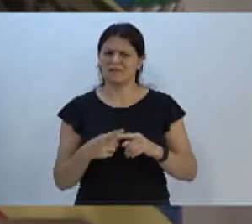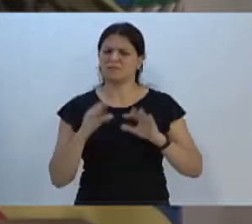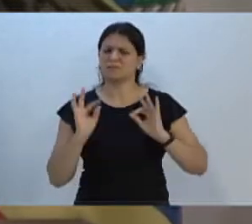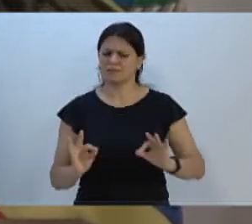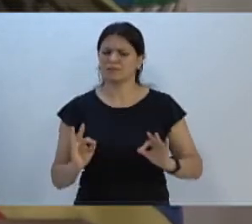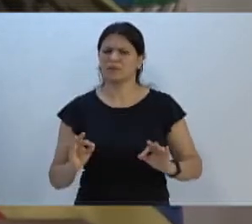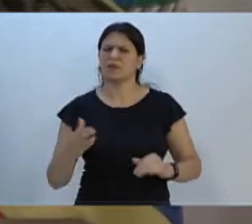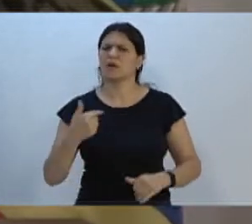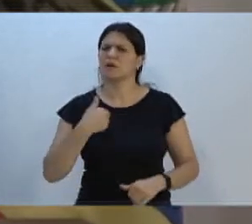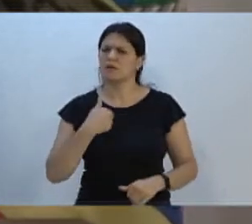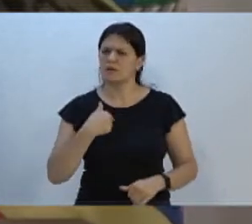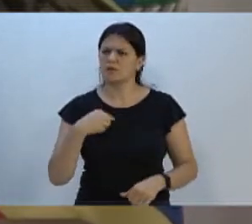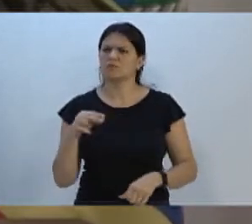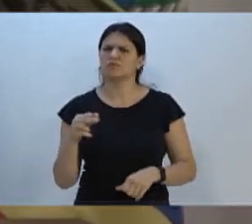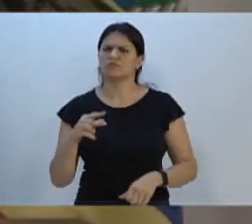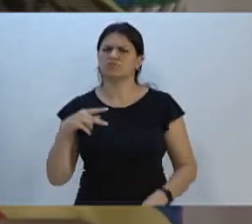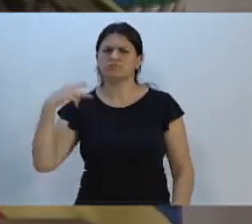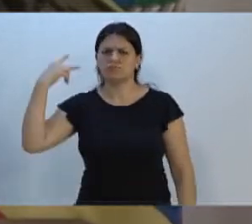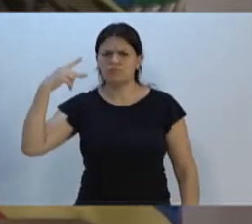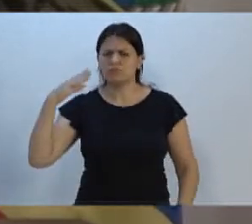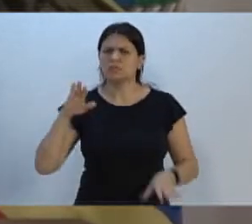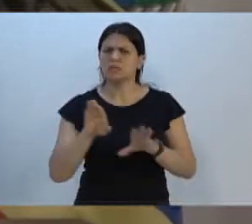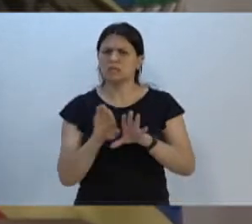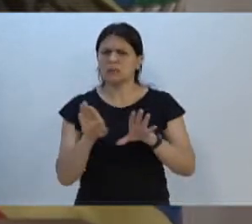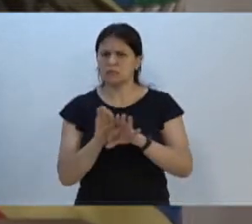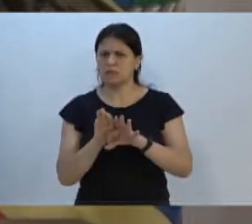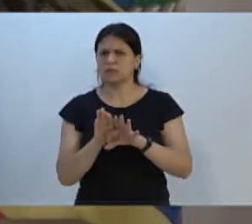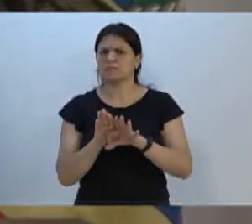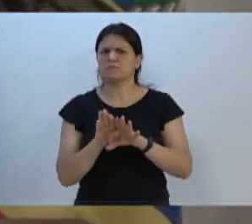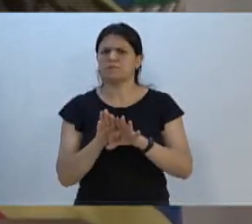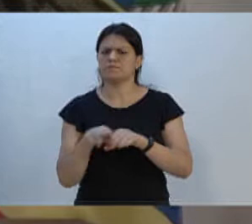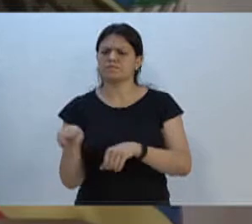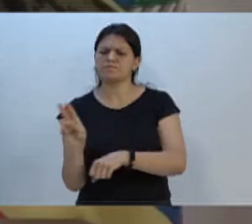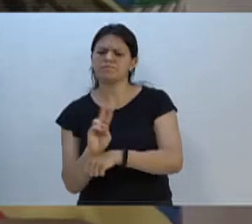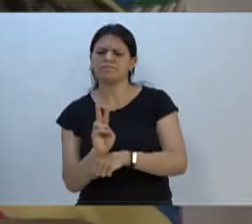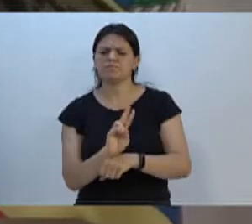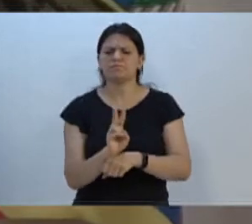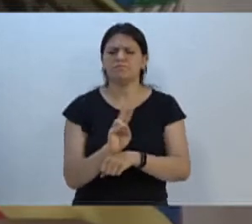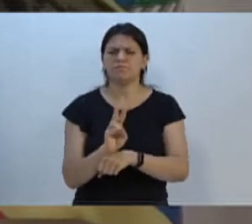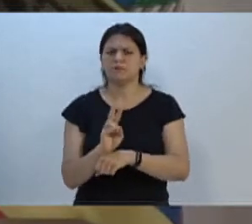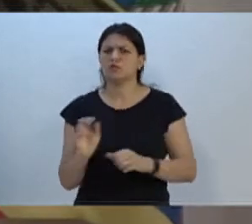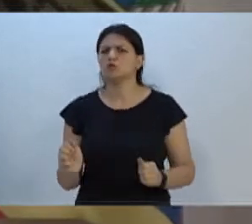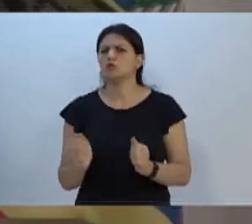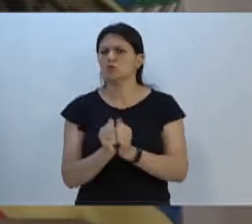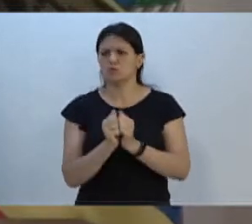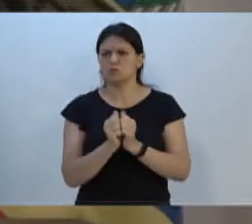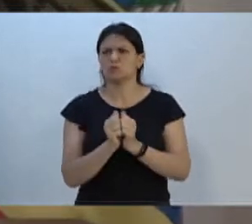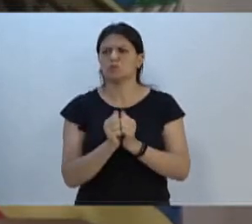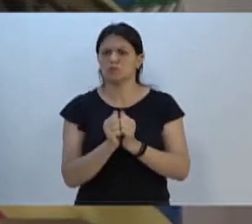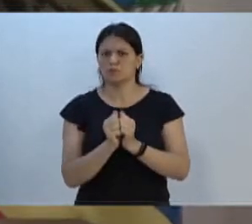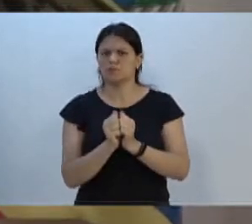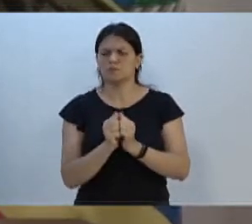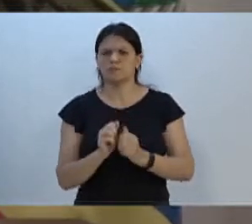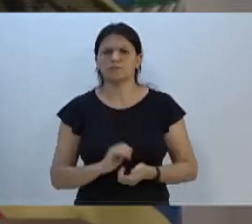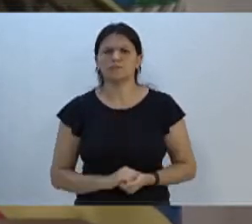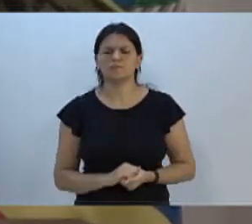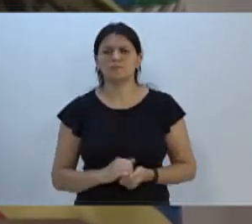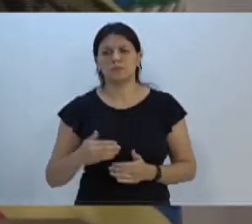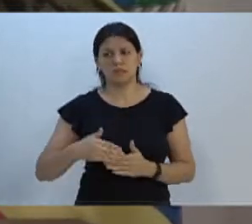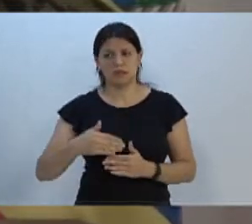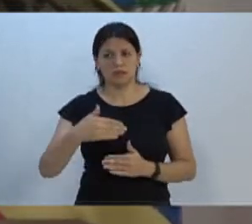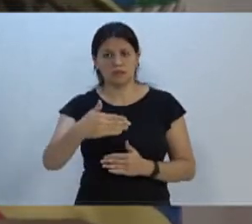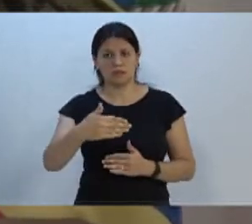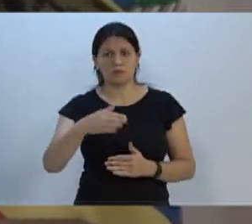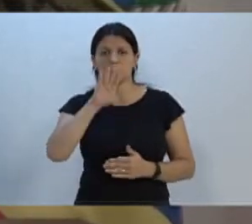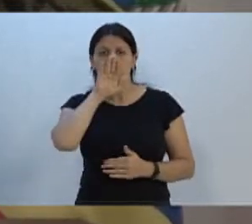que eu como vereador e também como fiscalizador estarei junto tentando fiscalizar. Seguindo na tarde de